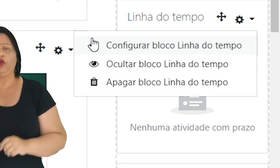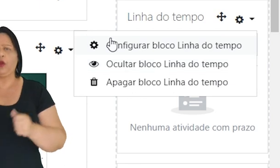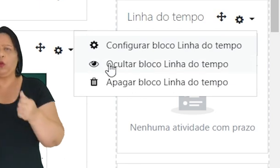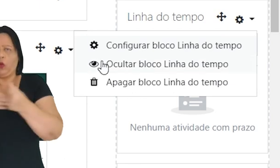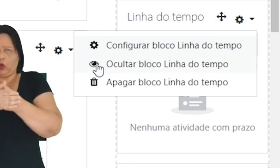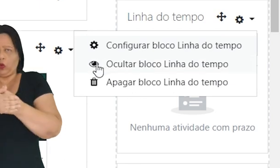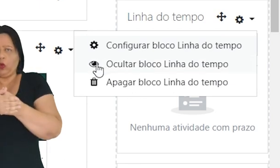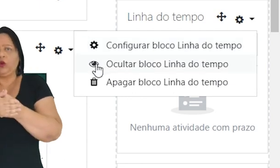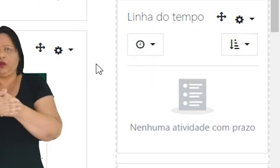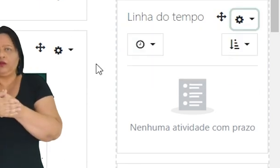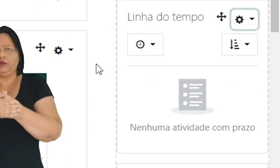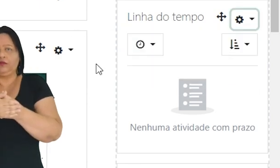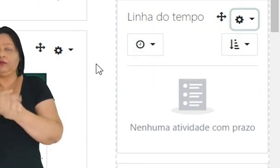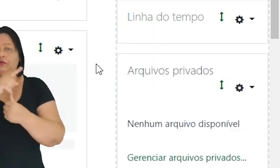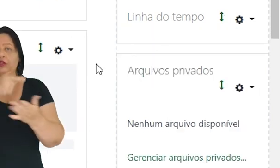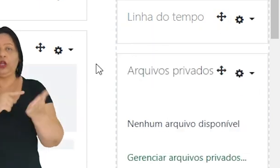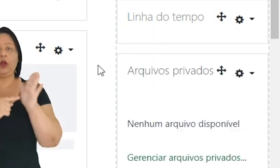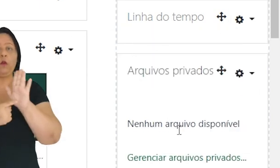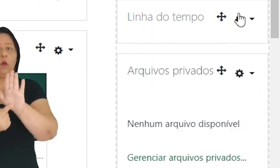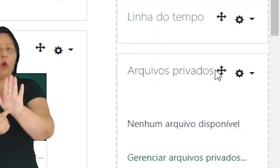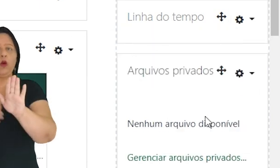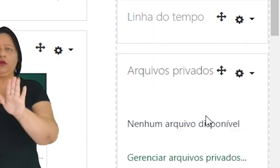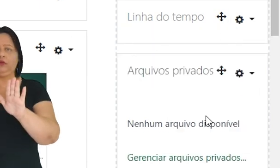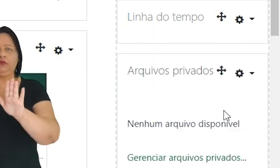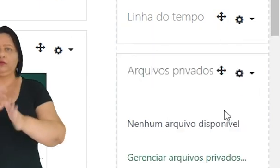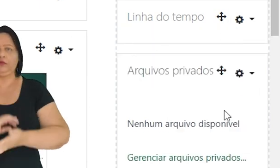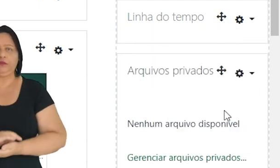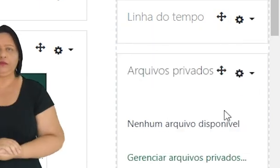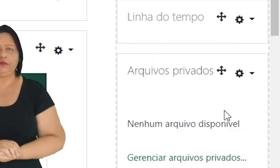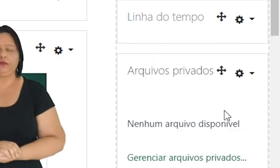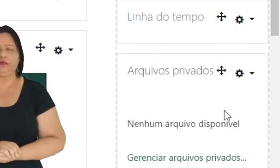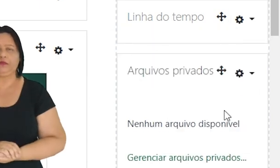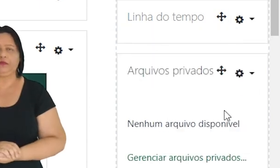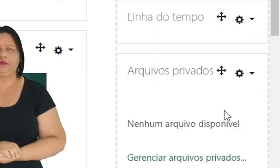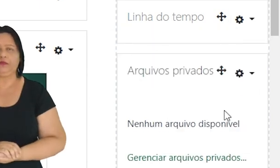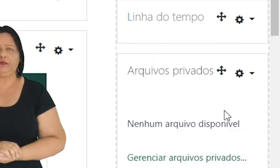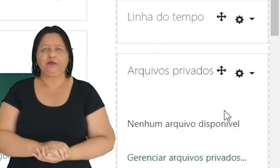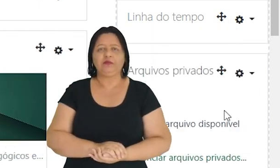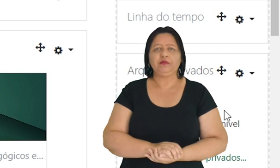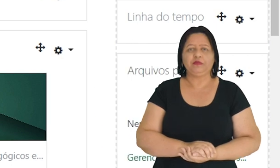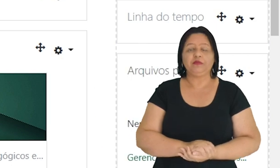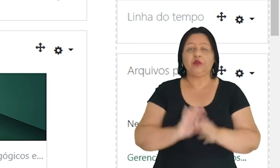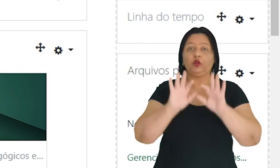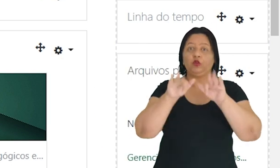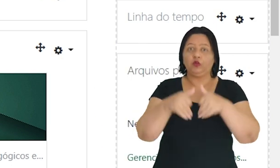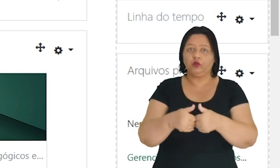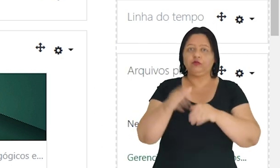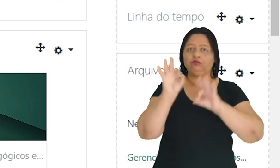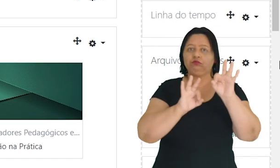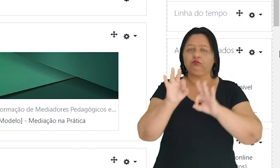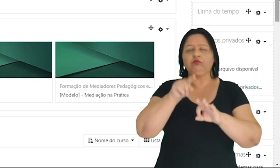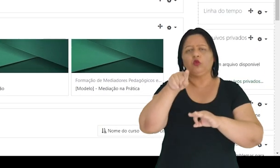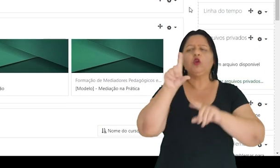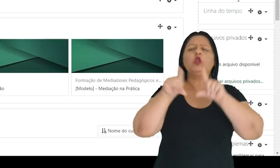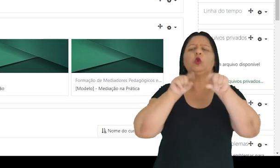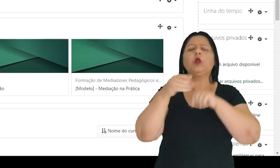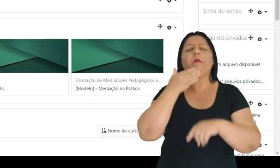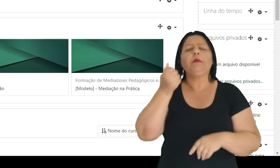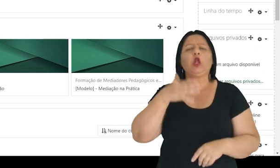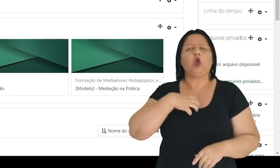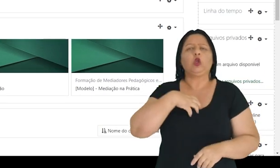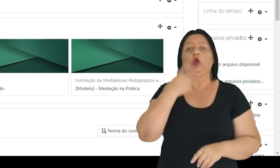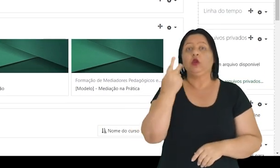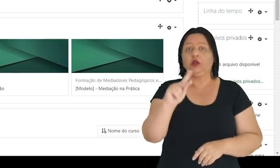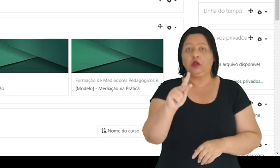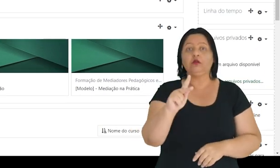por exemplo, aqui você pode ocultar esse bloco e esse bloco não aparece na sua área. Ao terminar